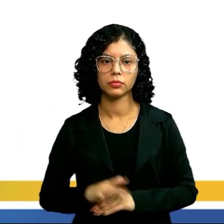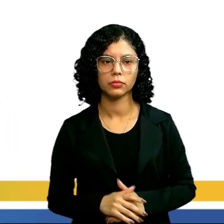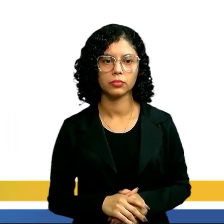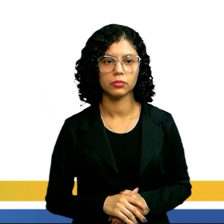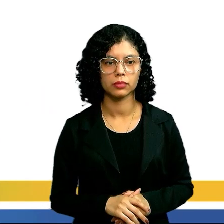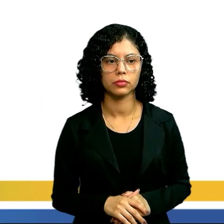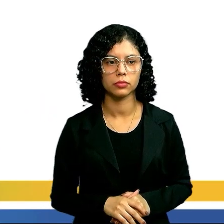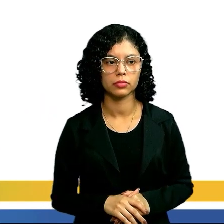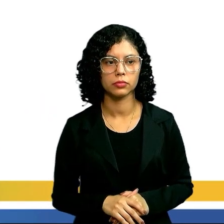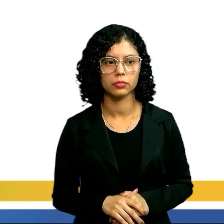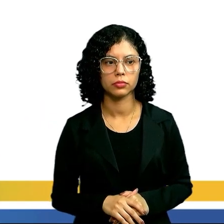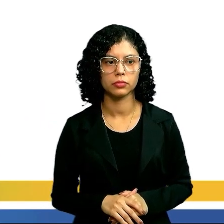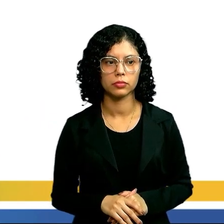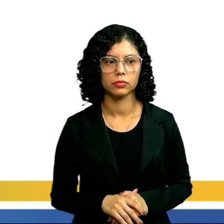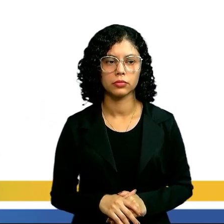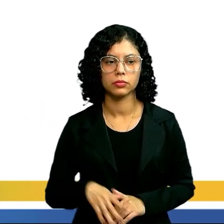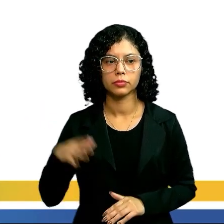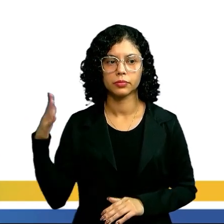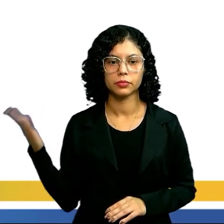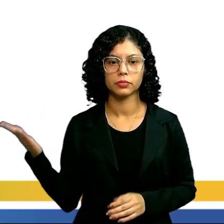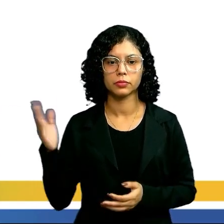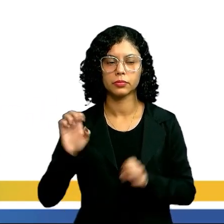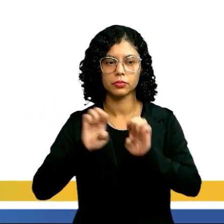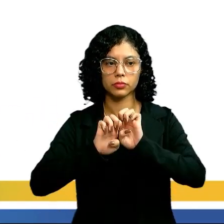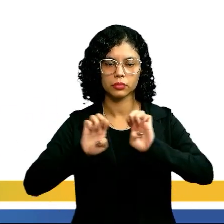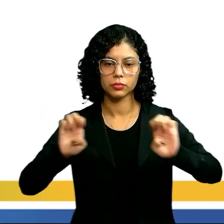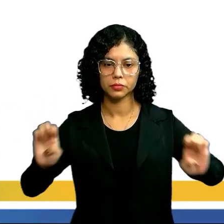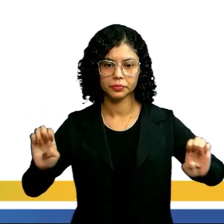seguinte sistema. Eu vou montar aí um sistema de equação.